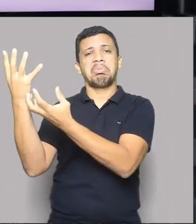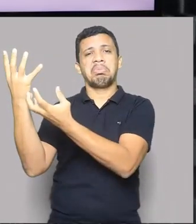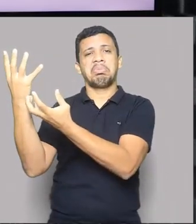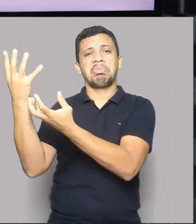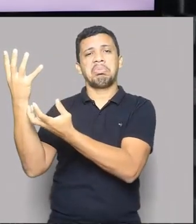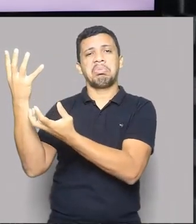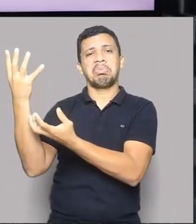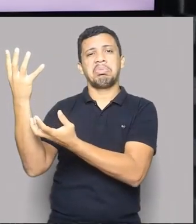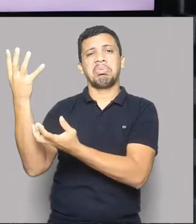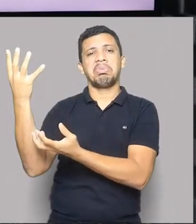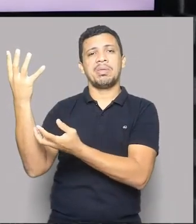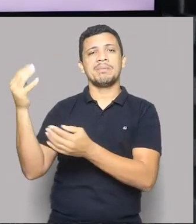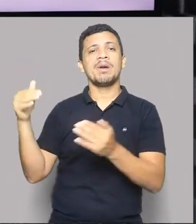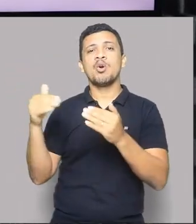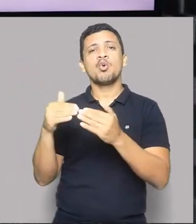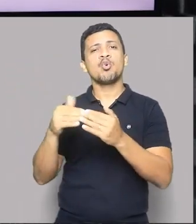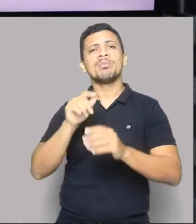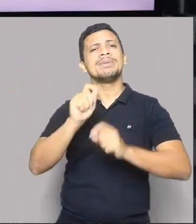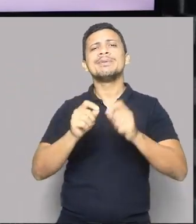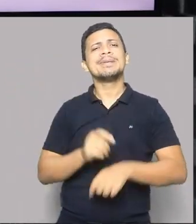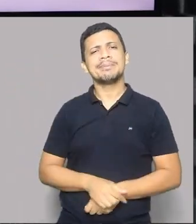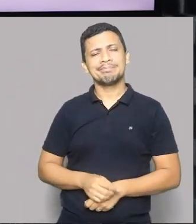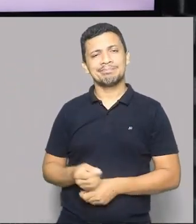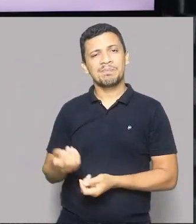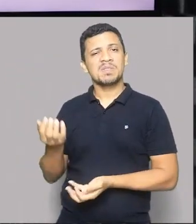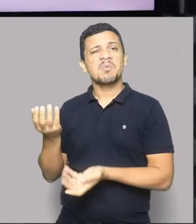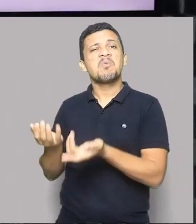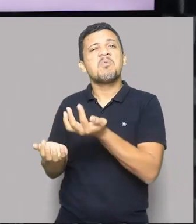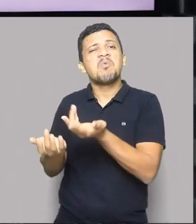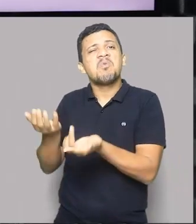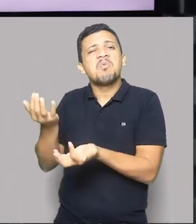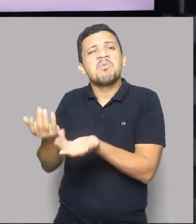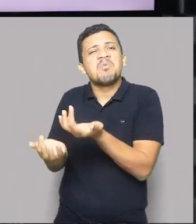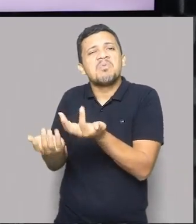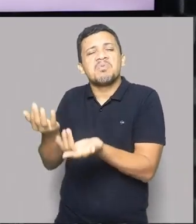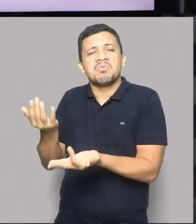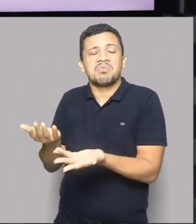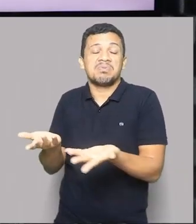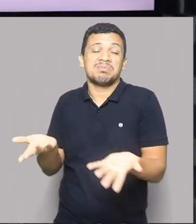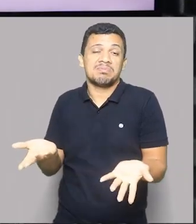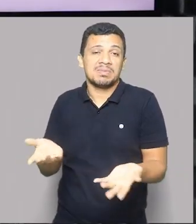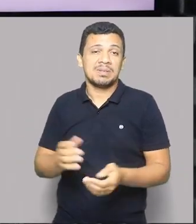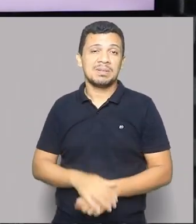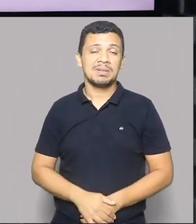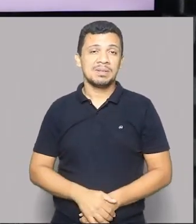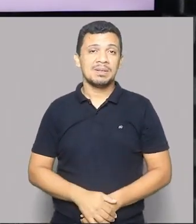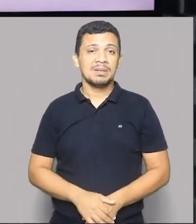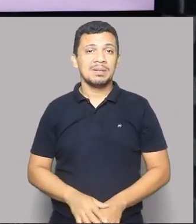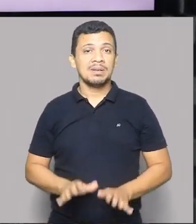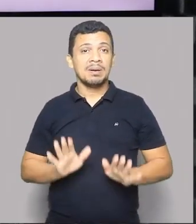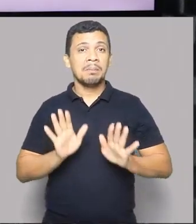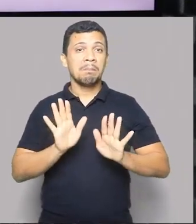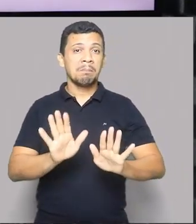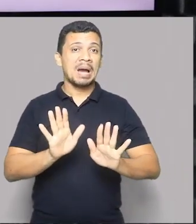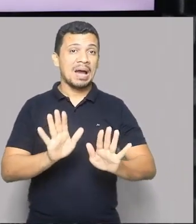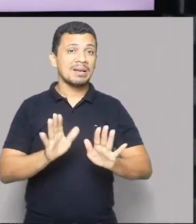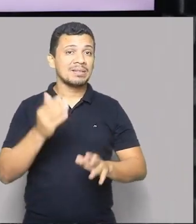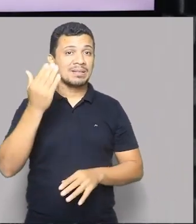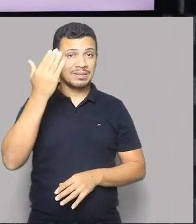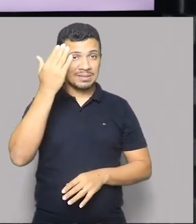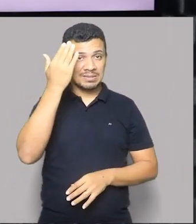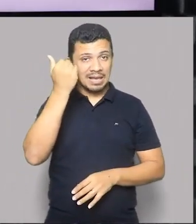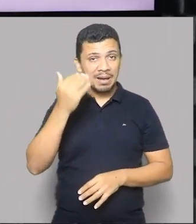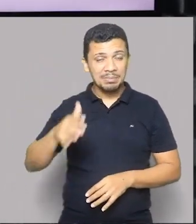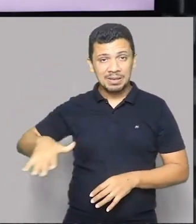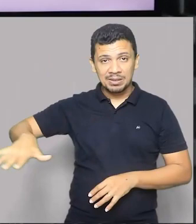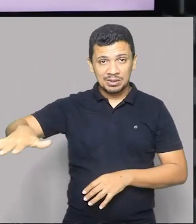propícia às queimadas. É isso mesmo. Ela fica propícia às queimadas. No entanto, a gente sabe que no ambiente